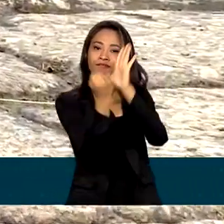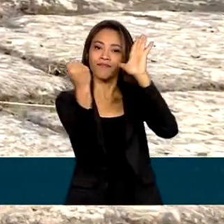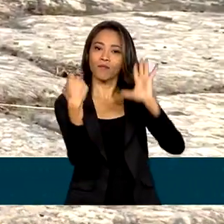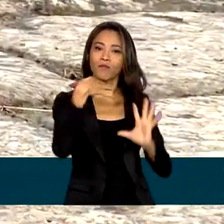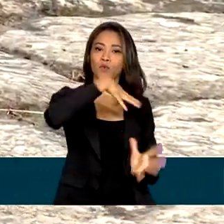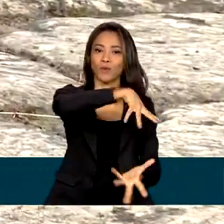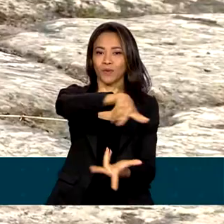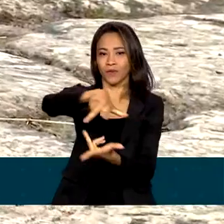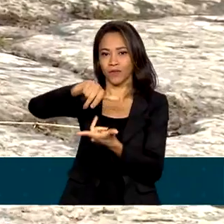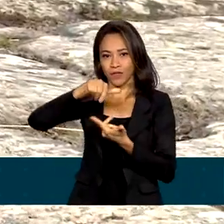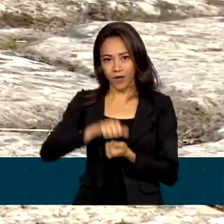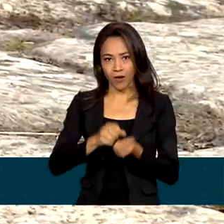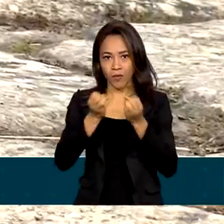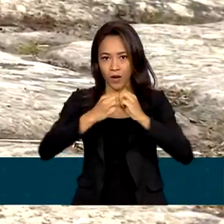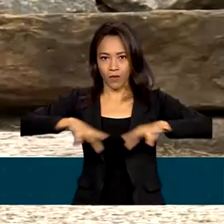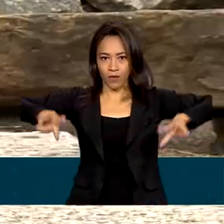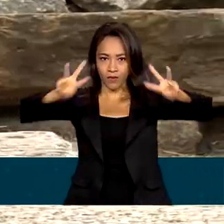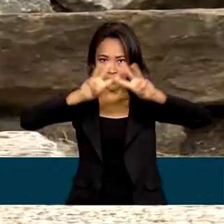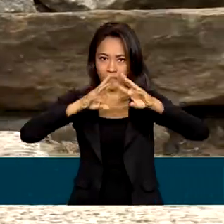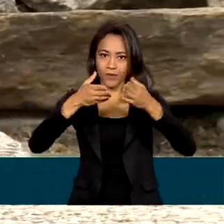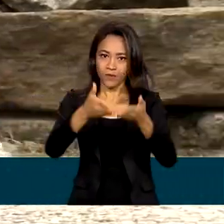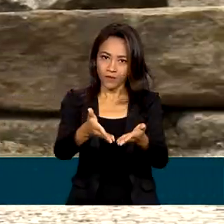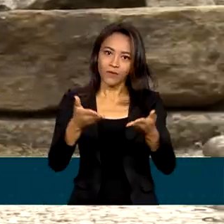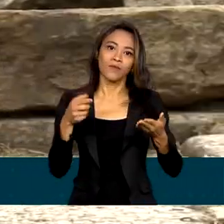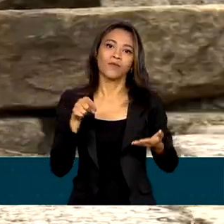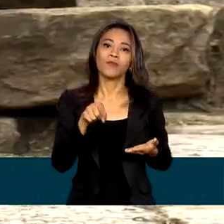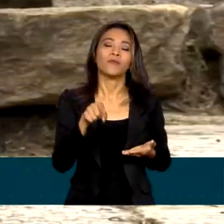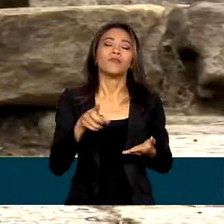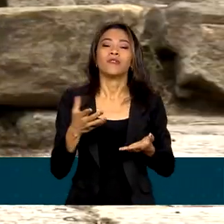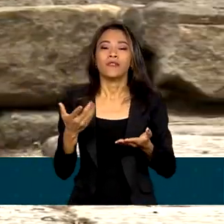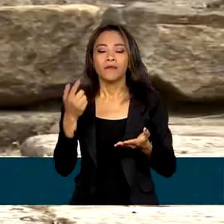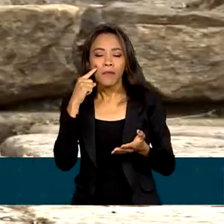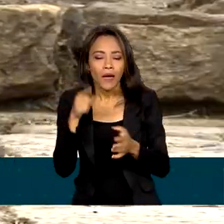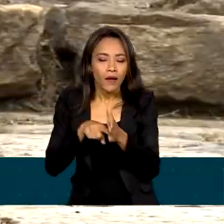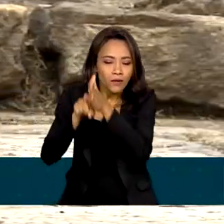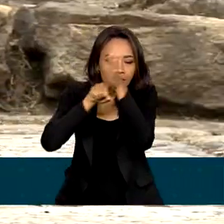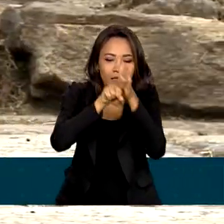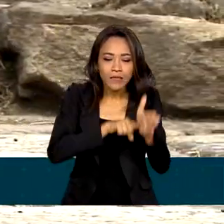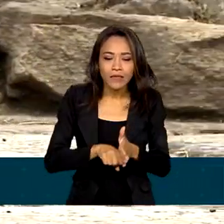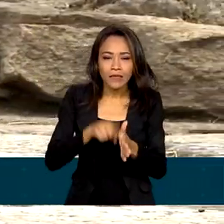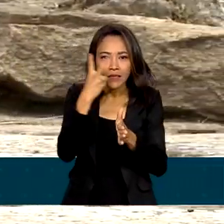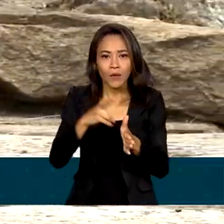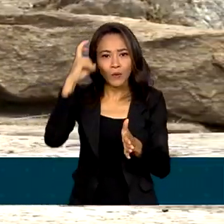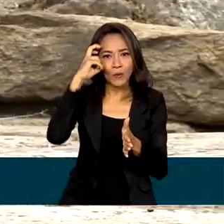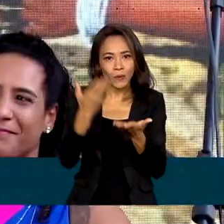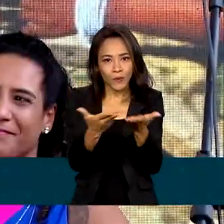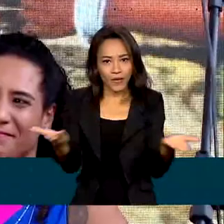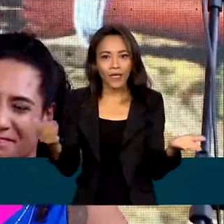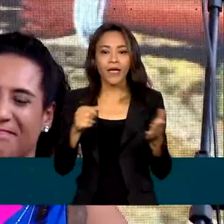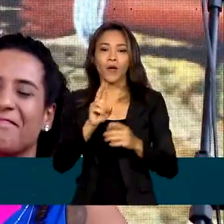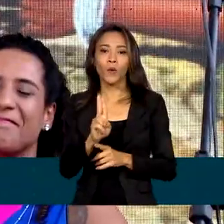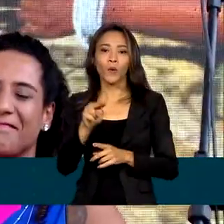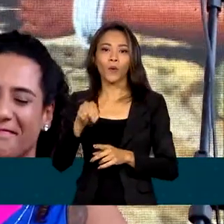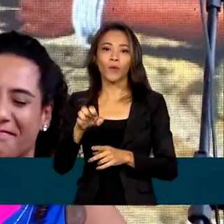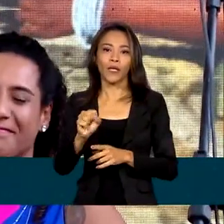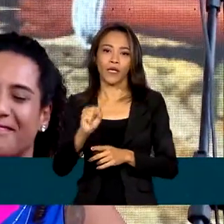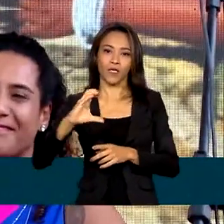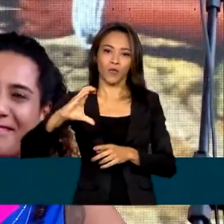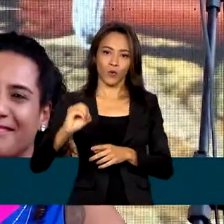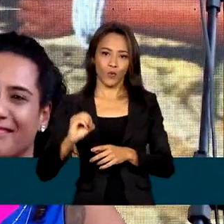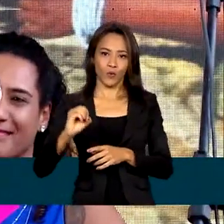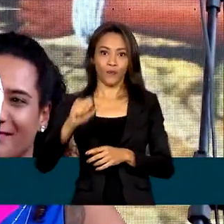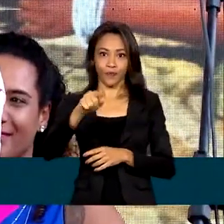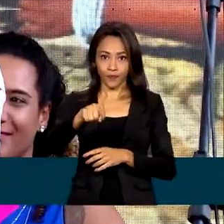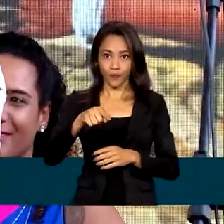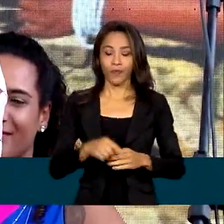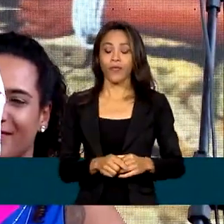Organização das Nações Unidas para a Educação, a Ciência e a Cultura, a Unesco. Ao final da cerimônia, a